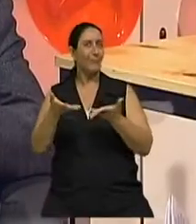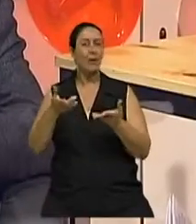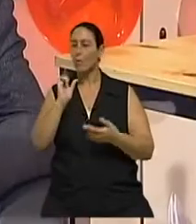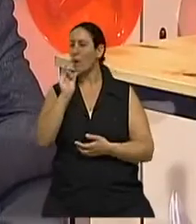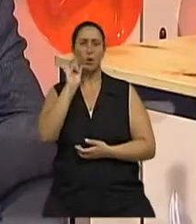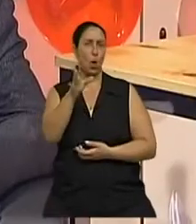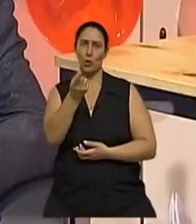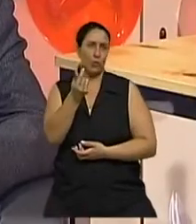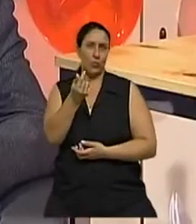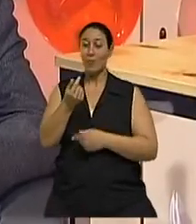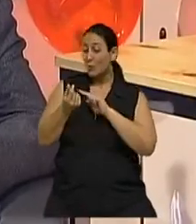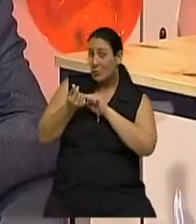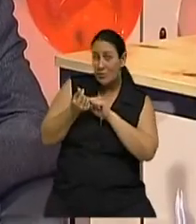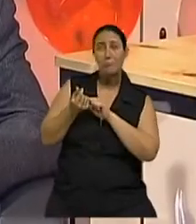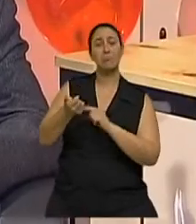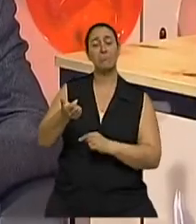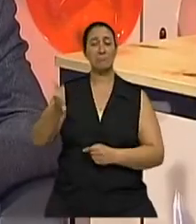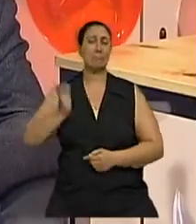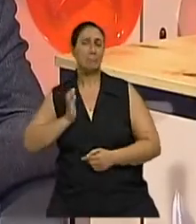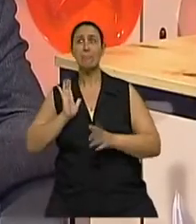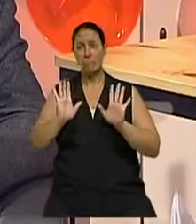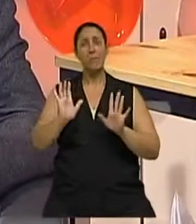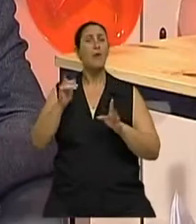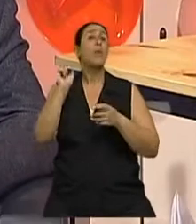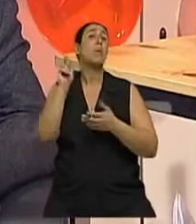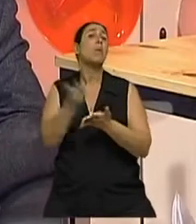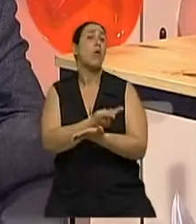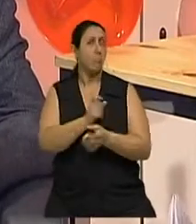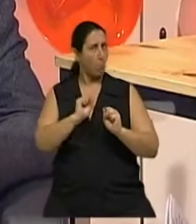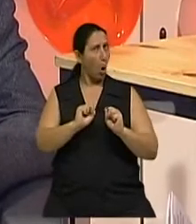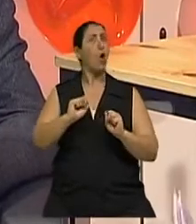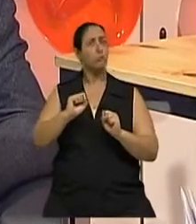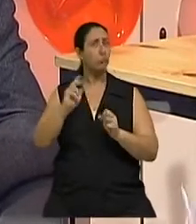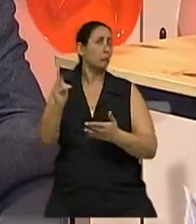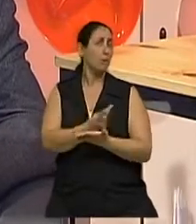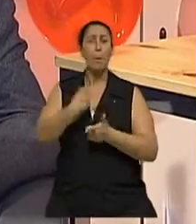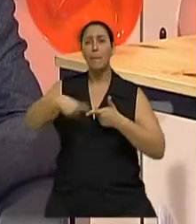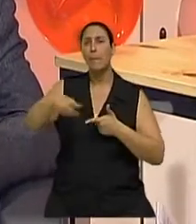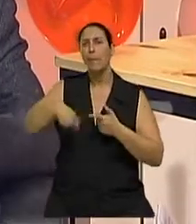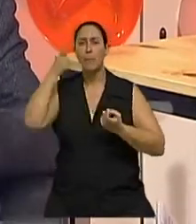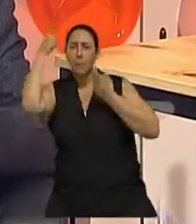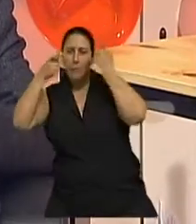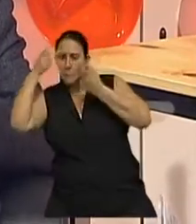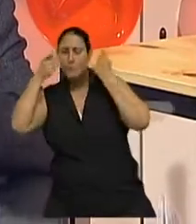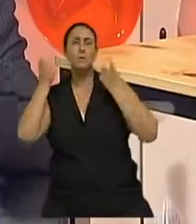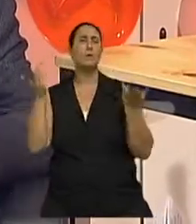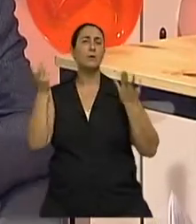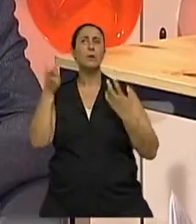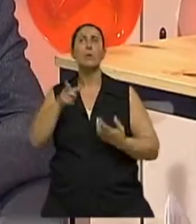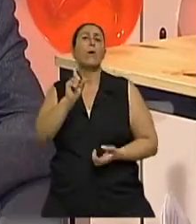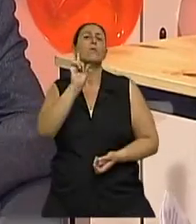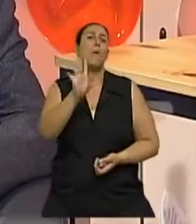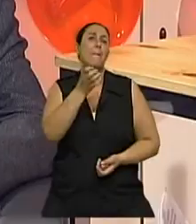não necessariamente agrega qualidade de vida. Pode agregar preocupações, pode agregar outro tipo de questão que não é o bem